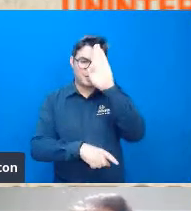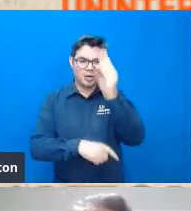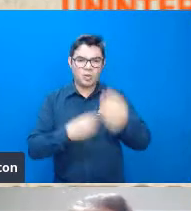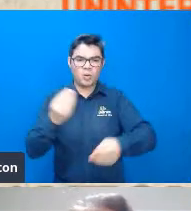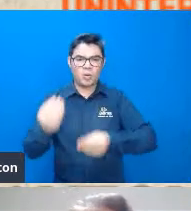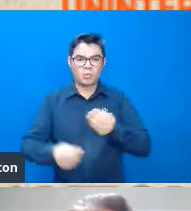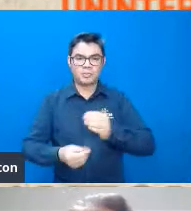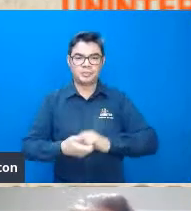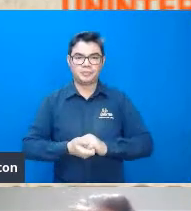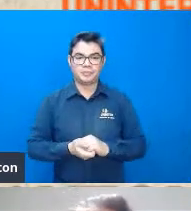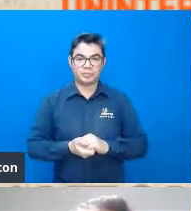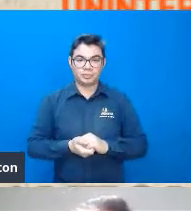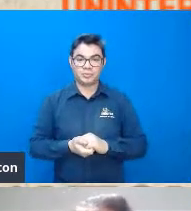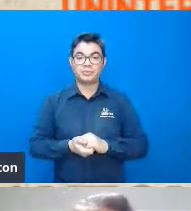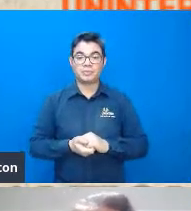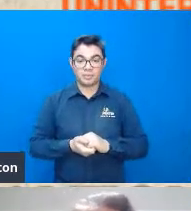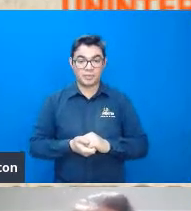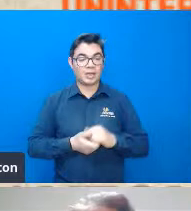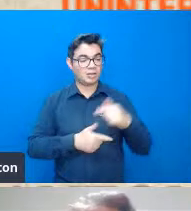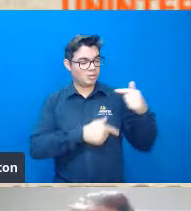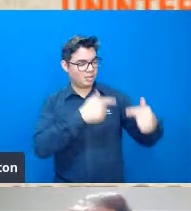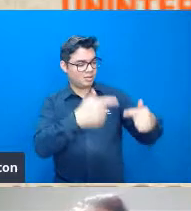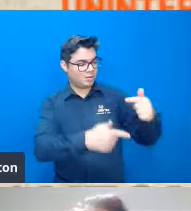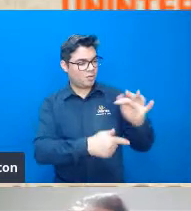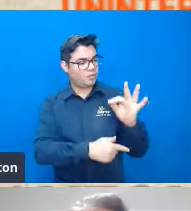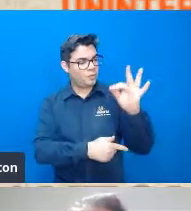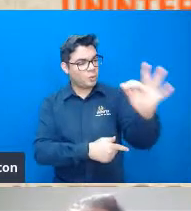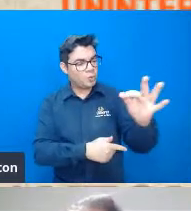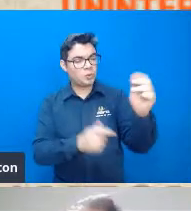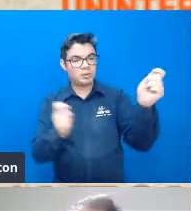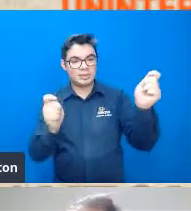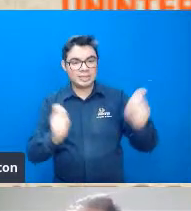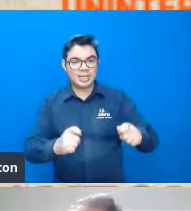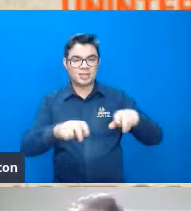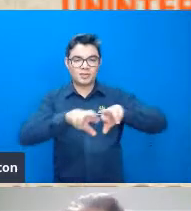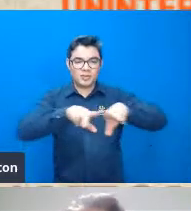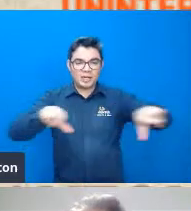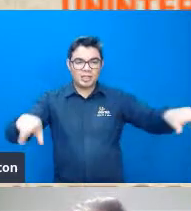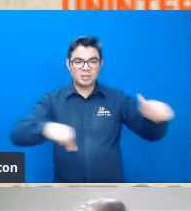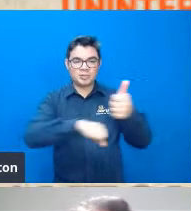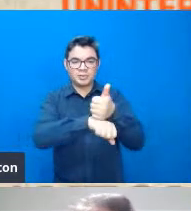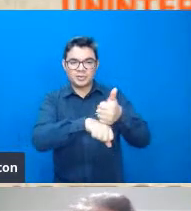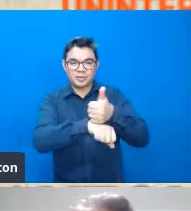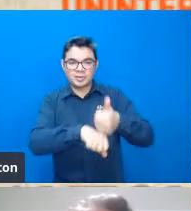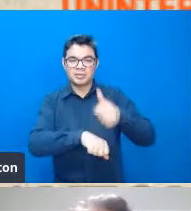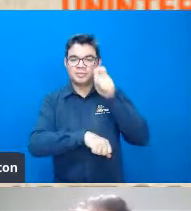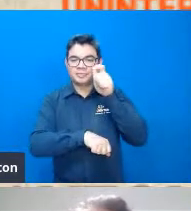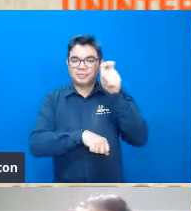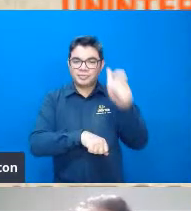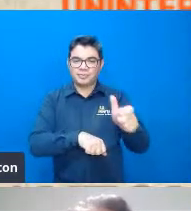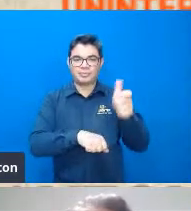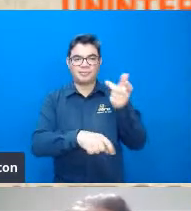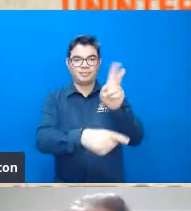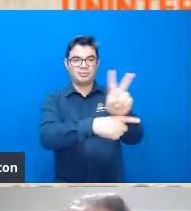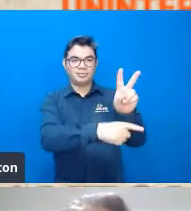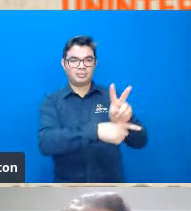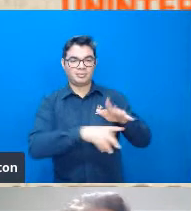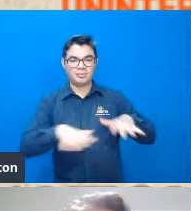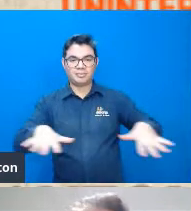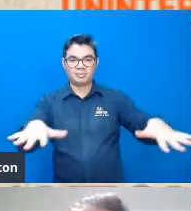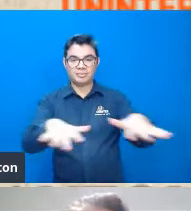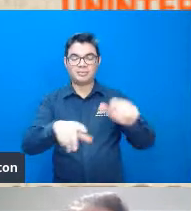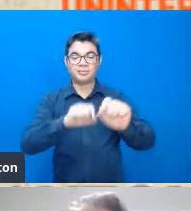para as gerações futuras de cientistas de ecólogos e de pessoas que se interessam pela conservação ambiental